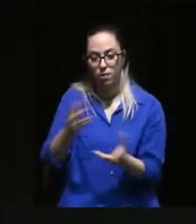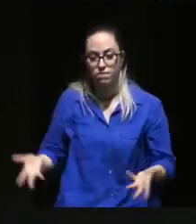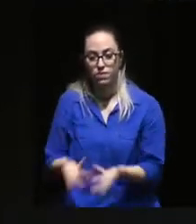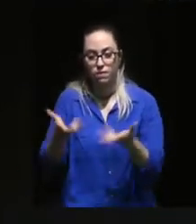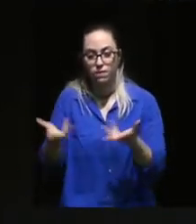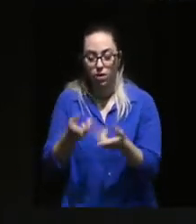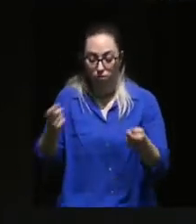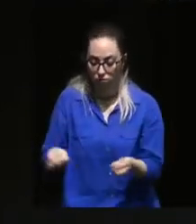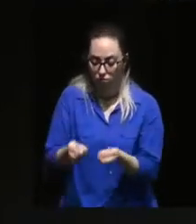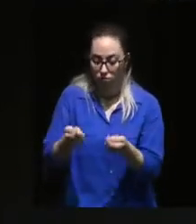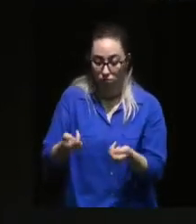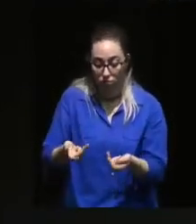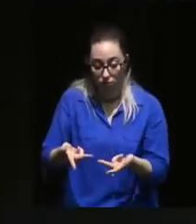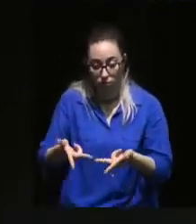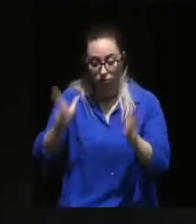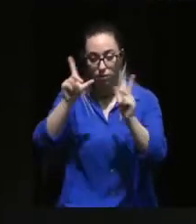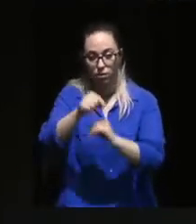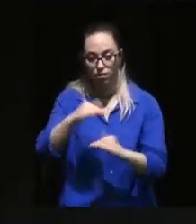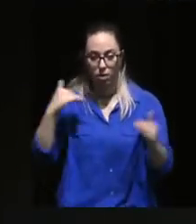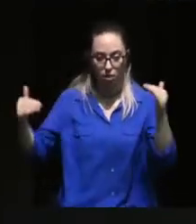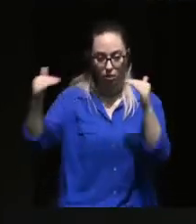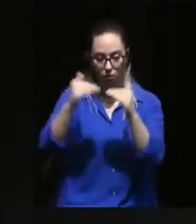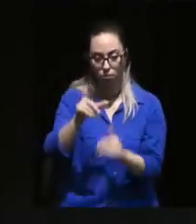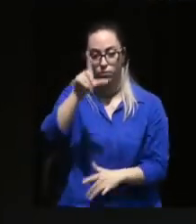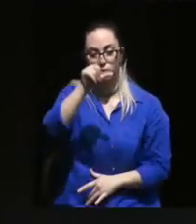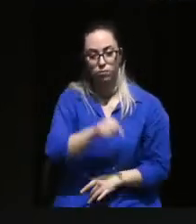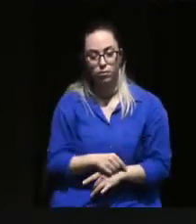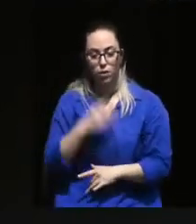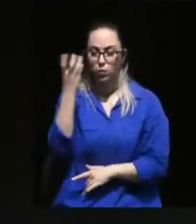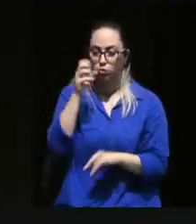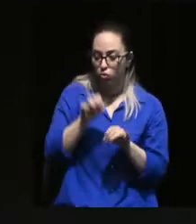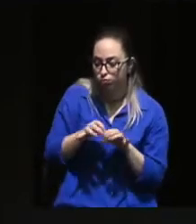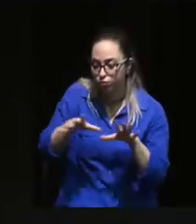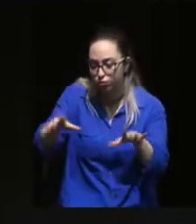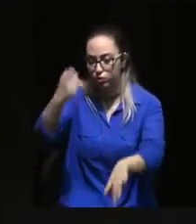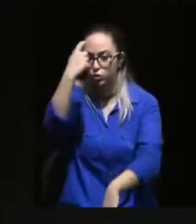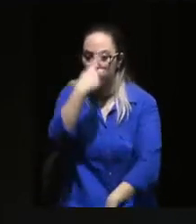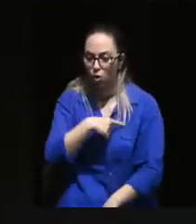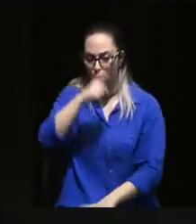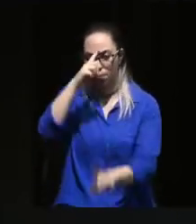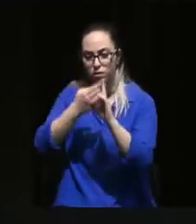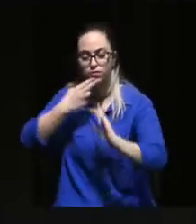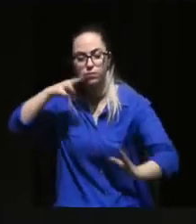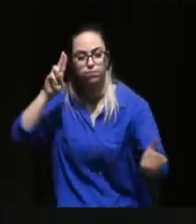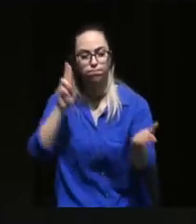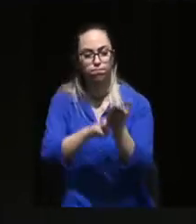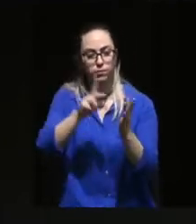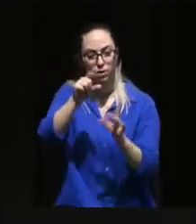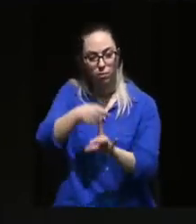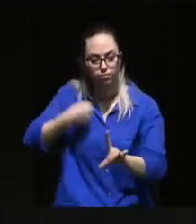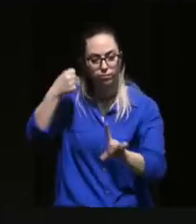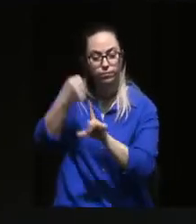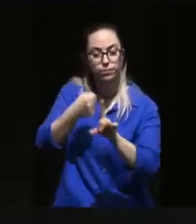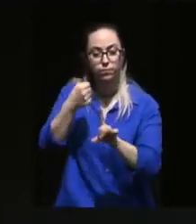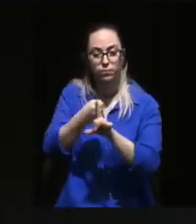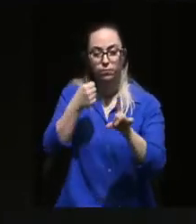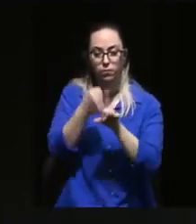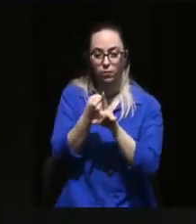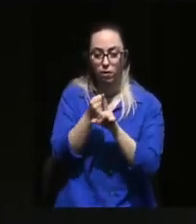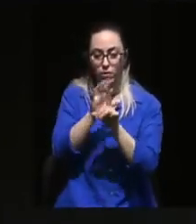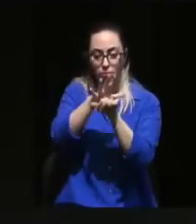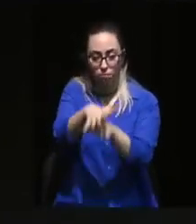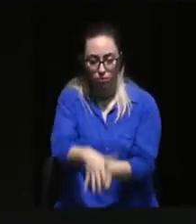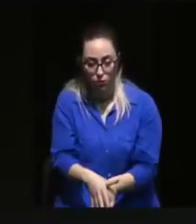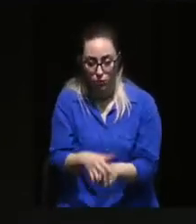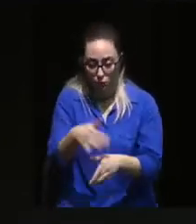igualdade e a liberdade. Descolonizar a nossa cultura e a nossa história para que sejam reconhecidas e combatidas as discriminações estruturais que se